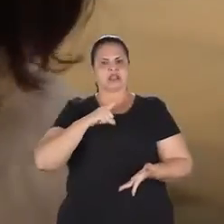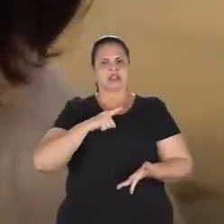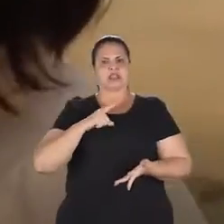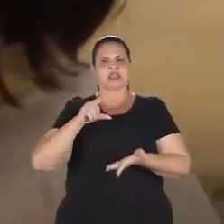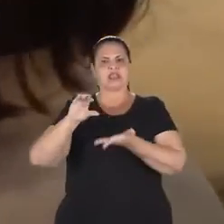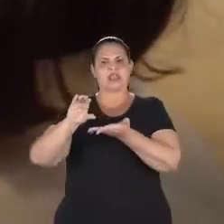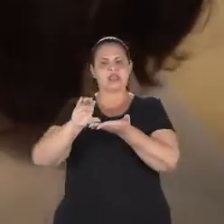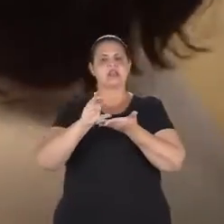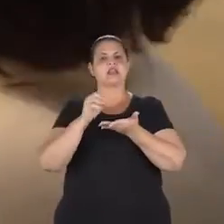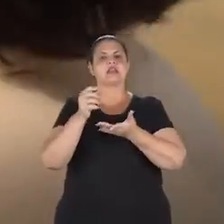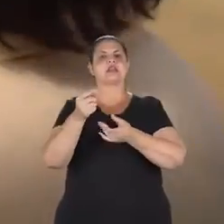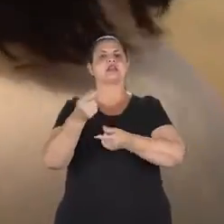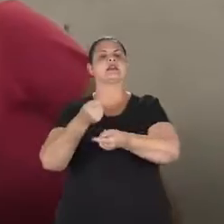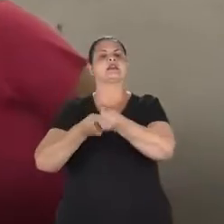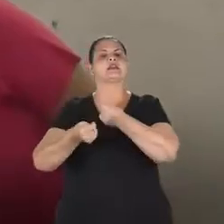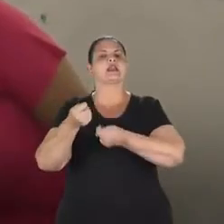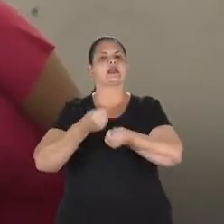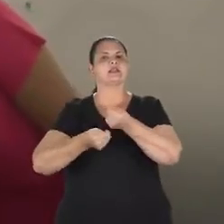credibilidade.